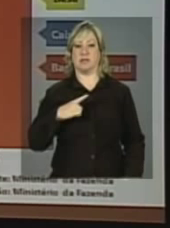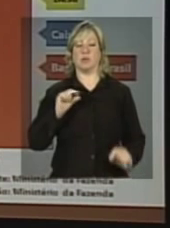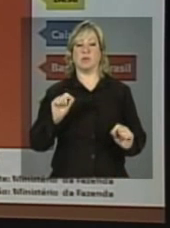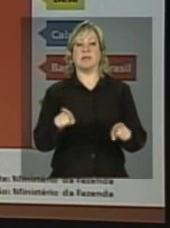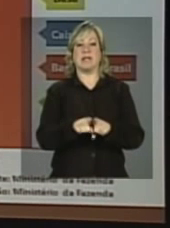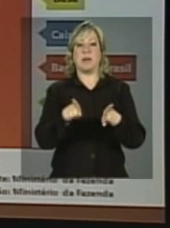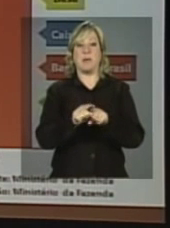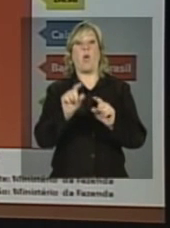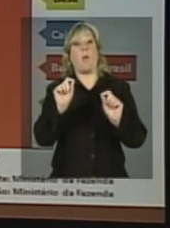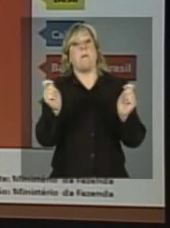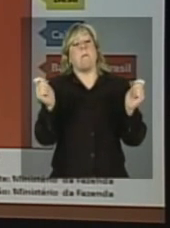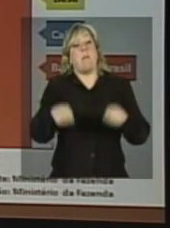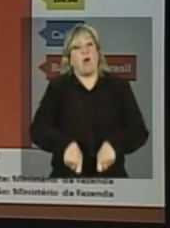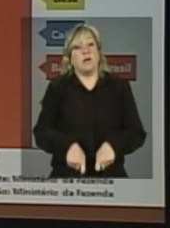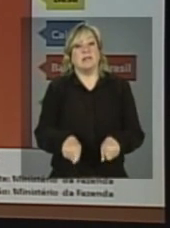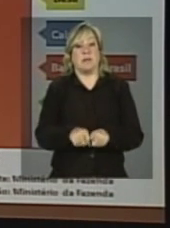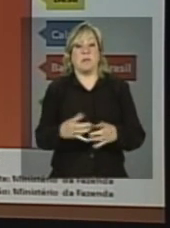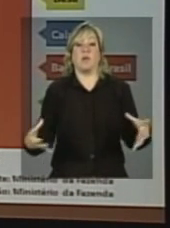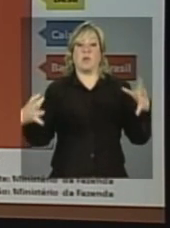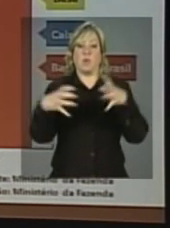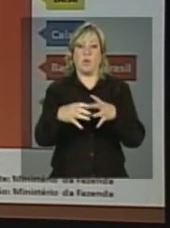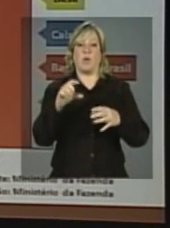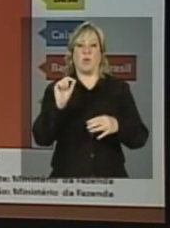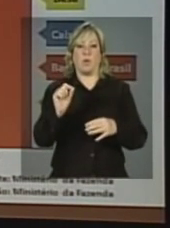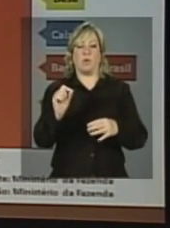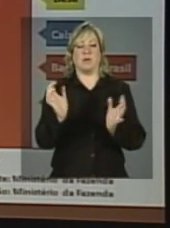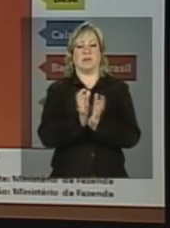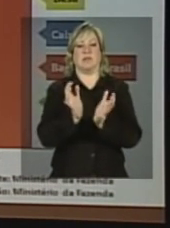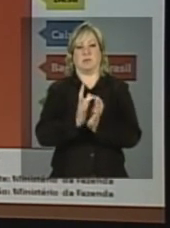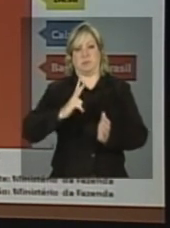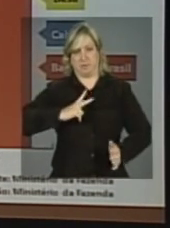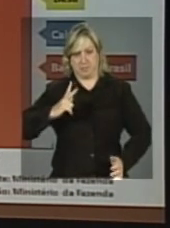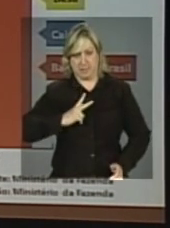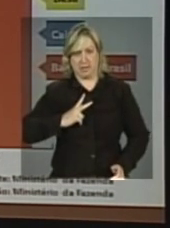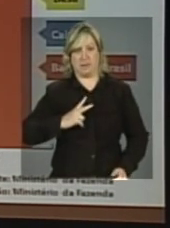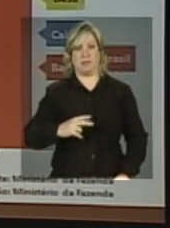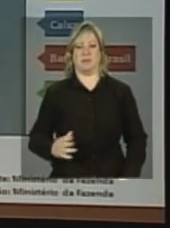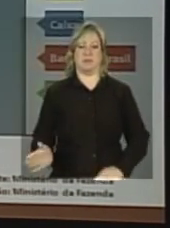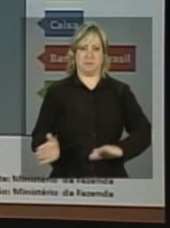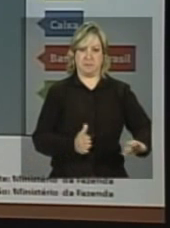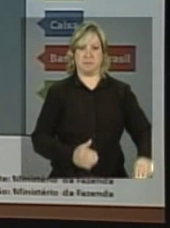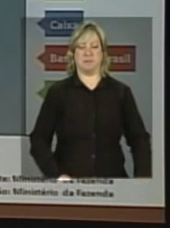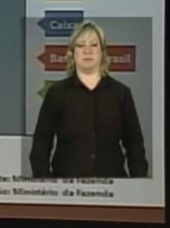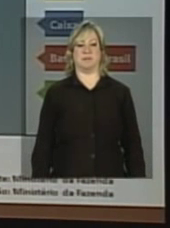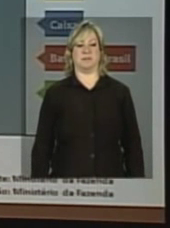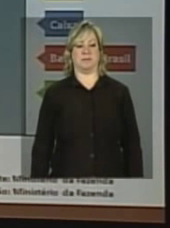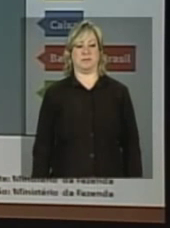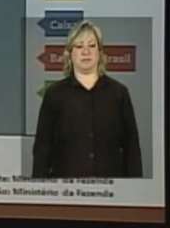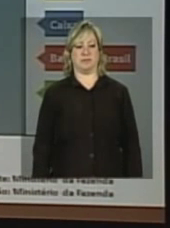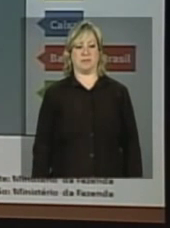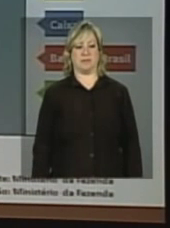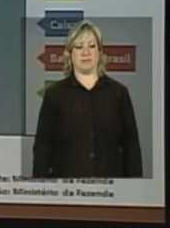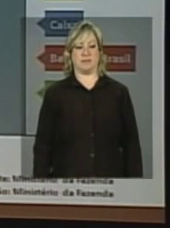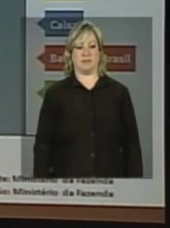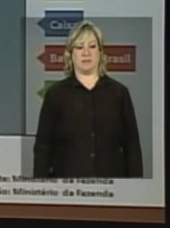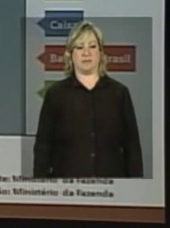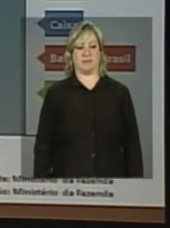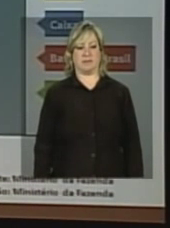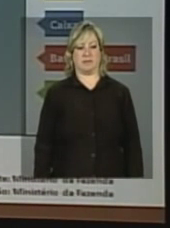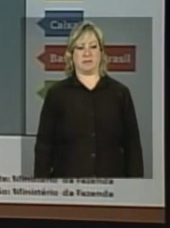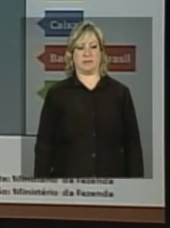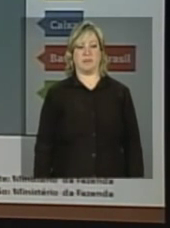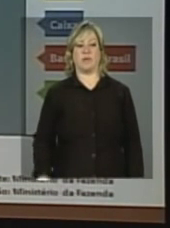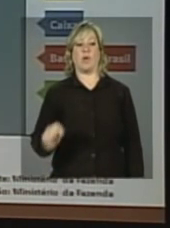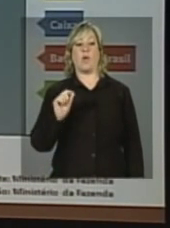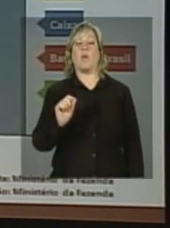Sem contar aquilo que poderá ser incorporado pelo setor privado. Passamos adiante para ver, em valores,